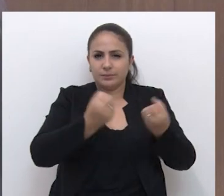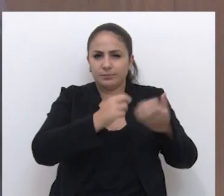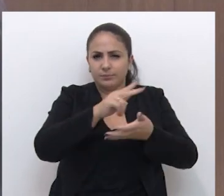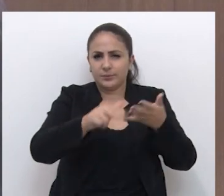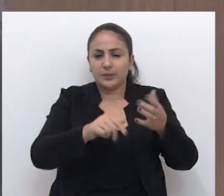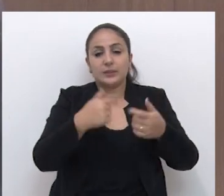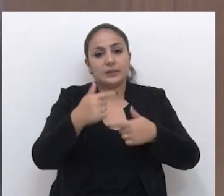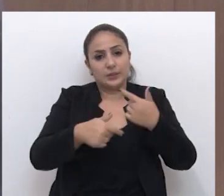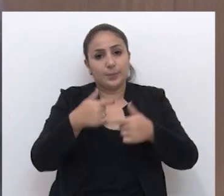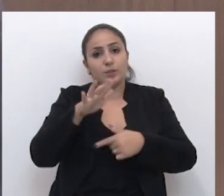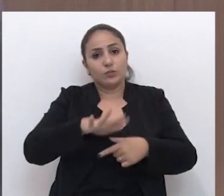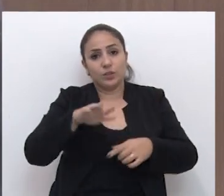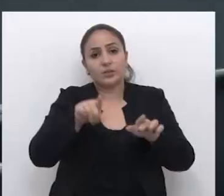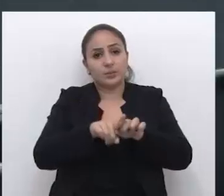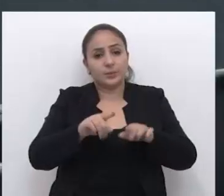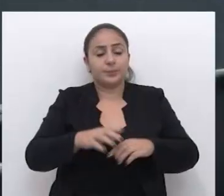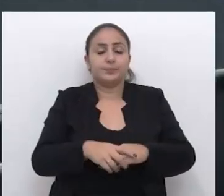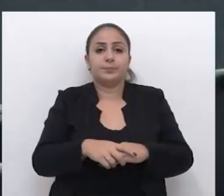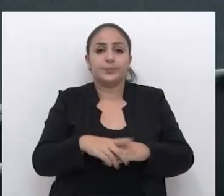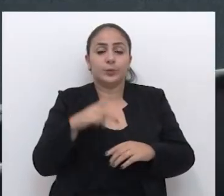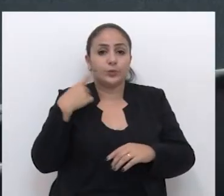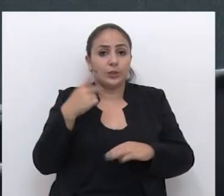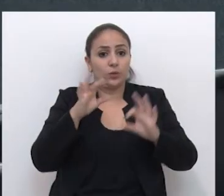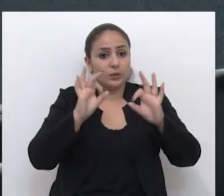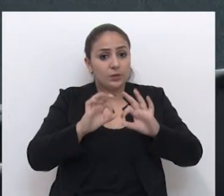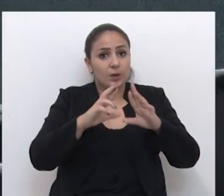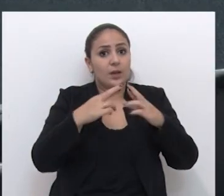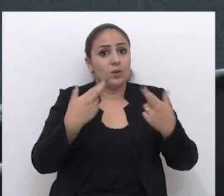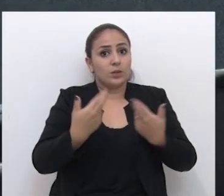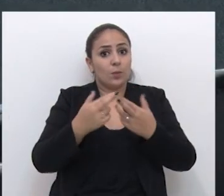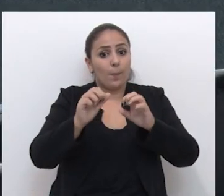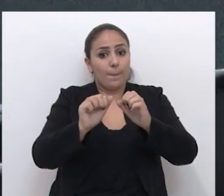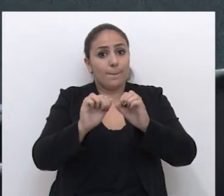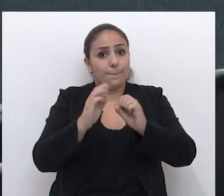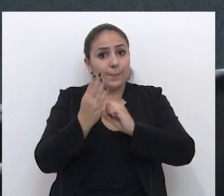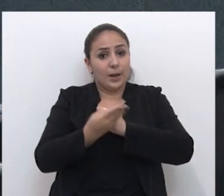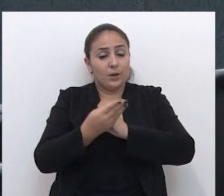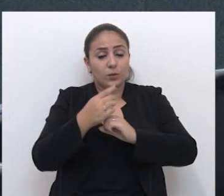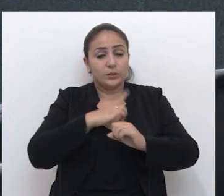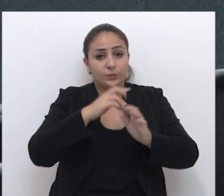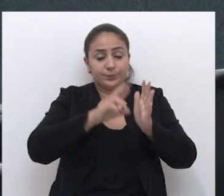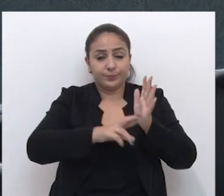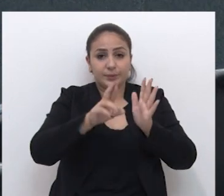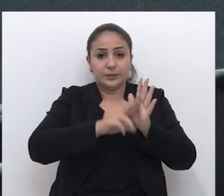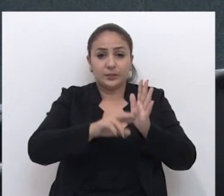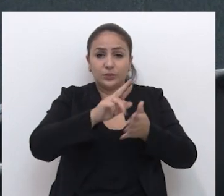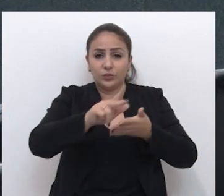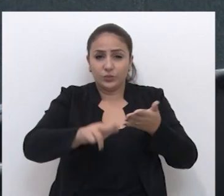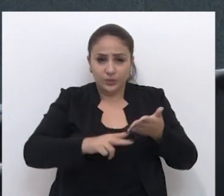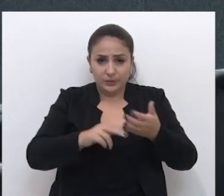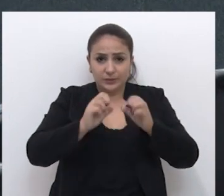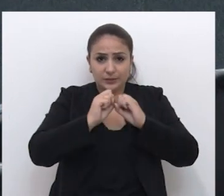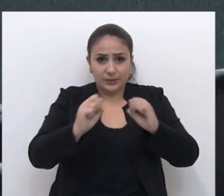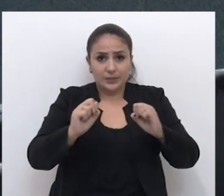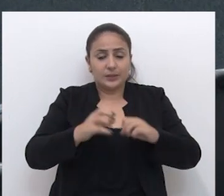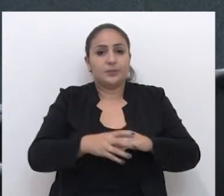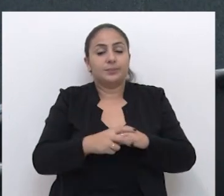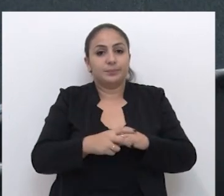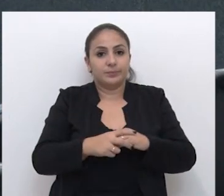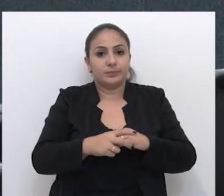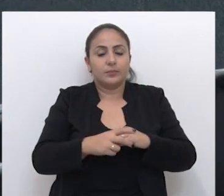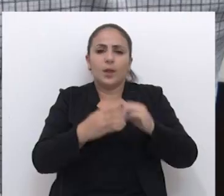na área de serviços gerais. O parlamentar organizou uma reunião no bairro com representantes de diferentes